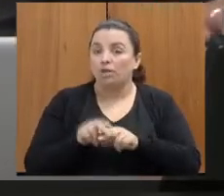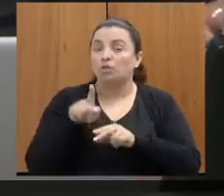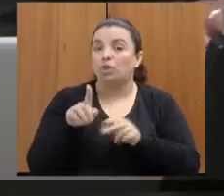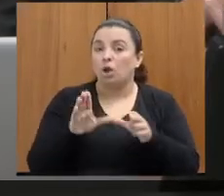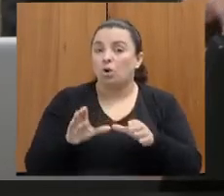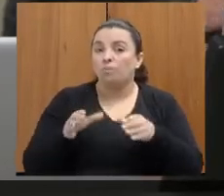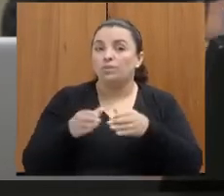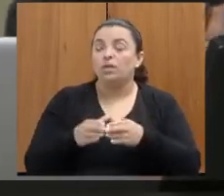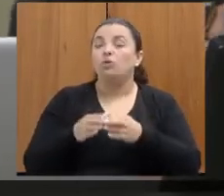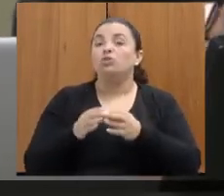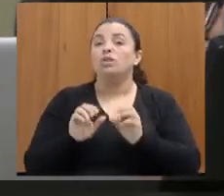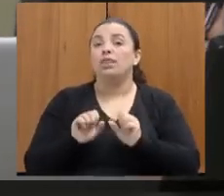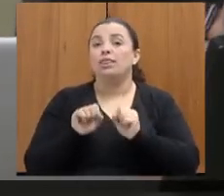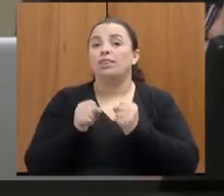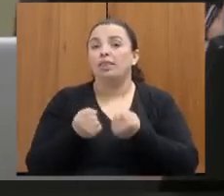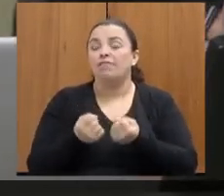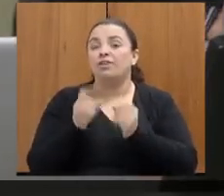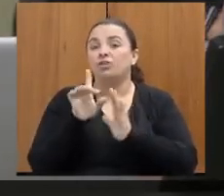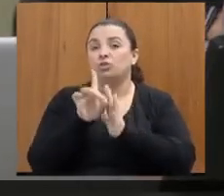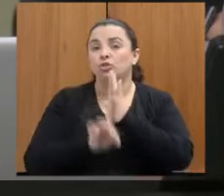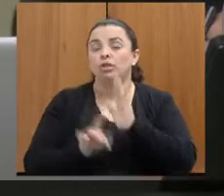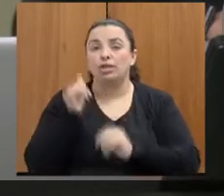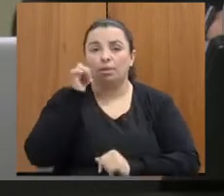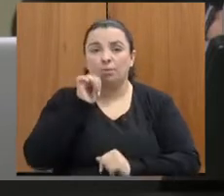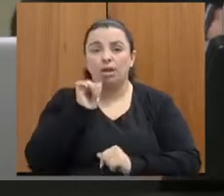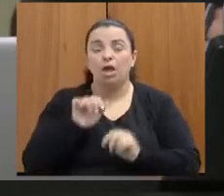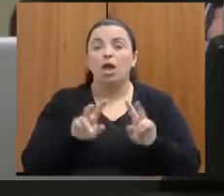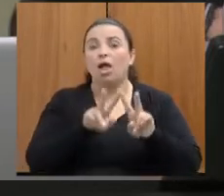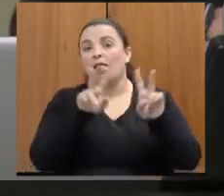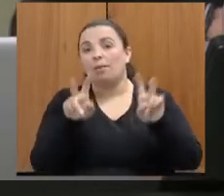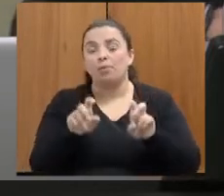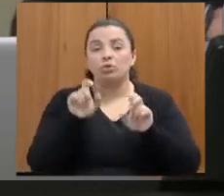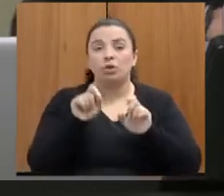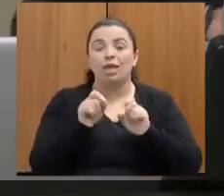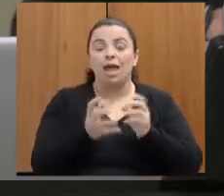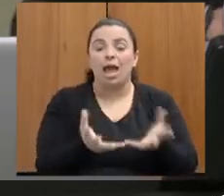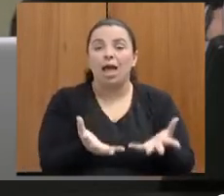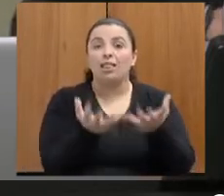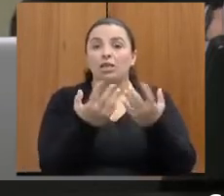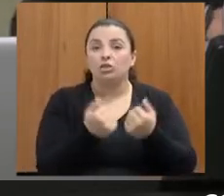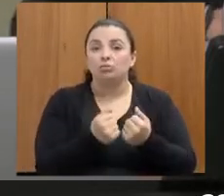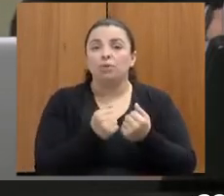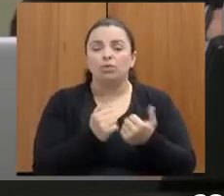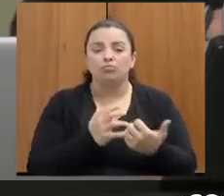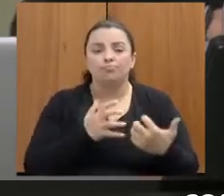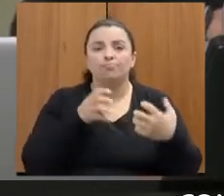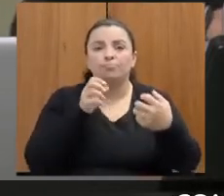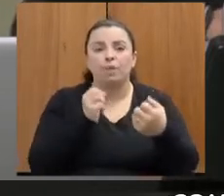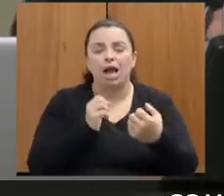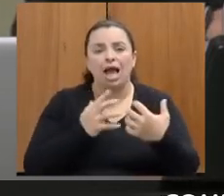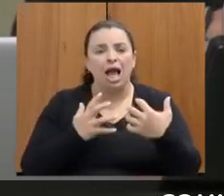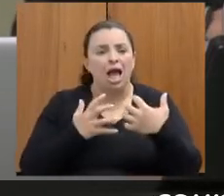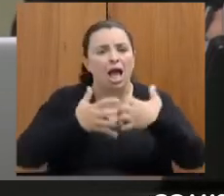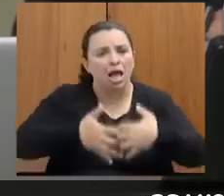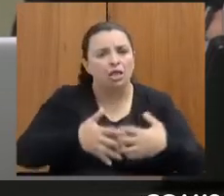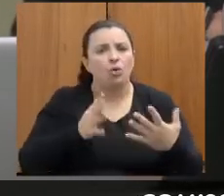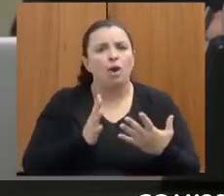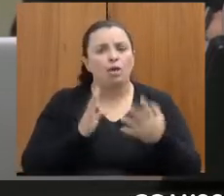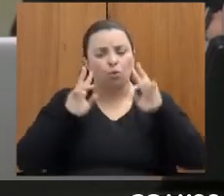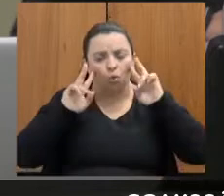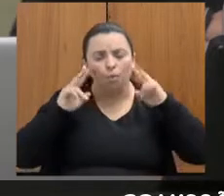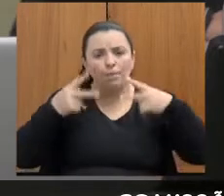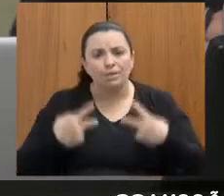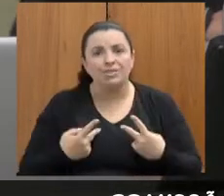da Mulher, a temática Atendimento Adequado Humanizado por Equipe Multidisciplinar às